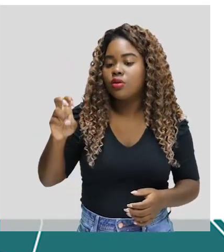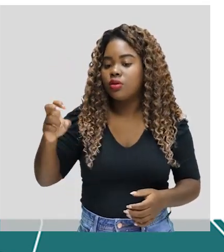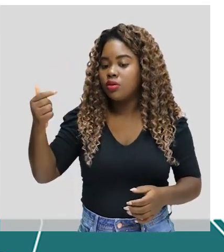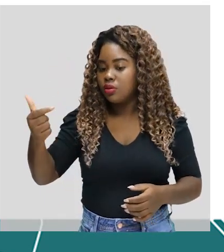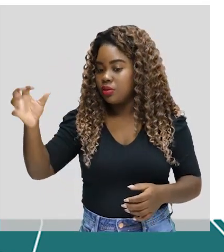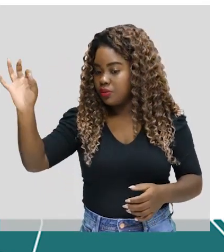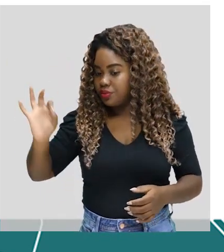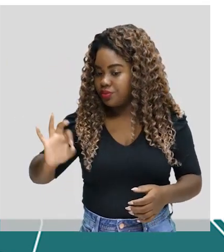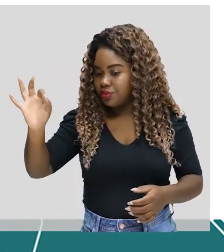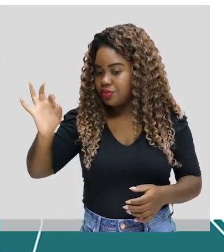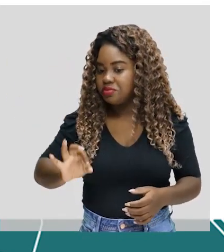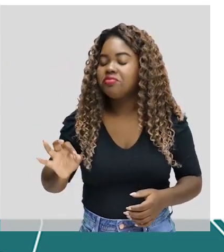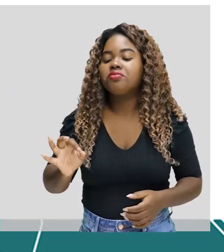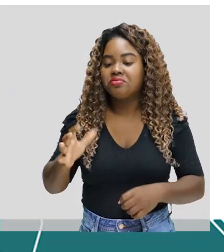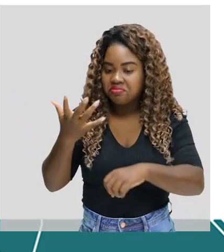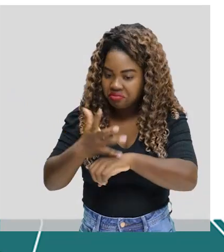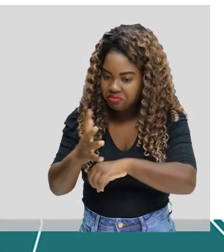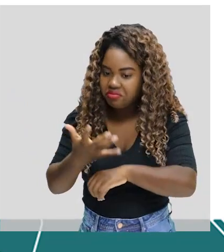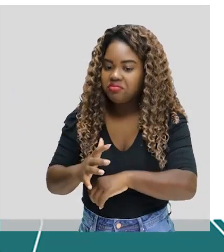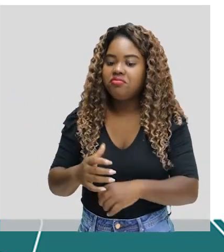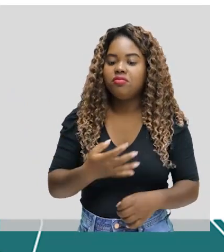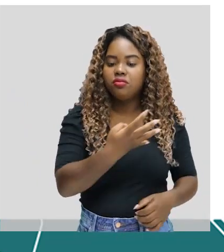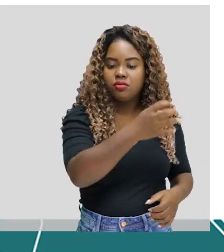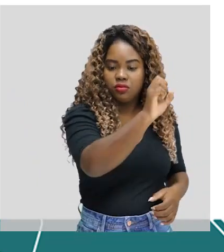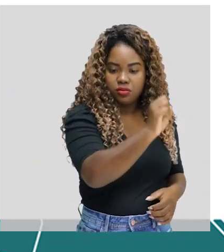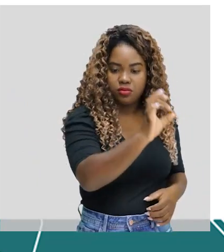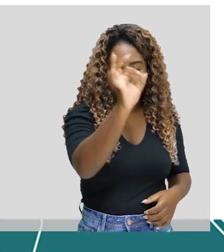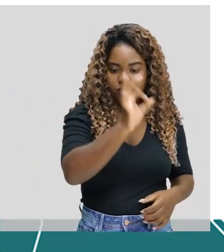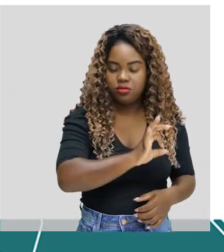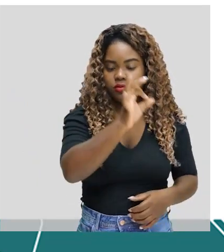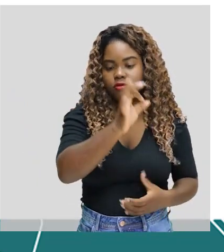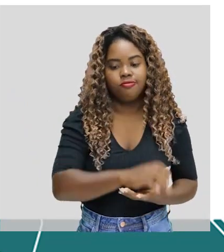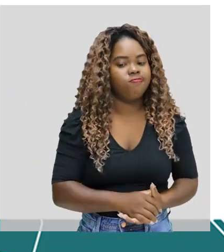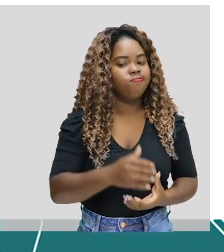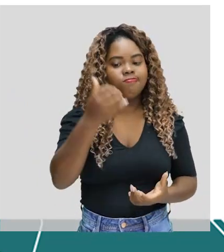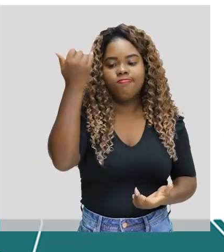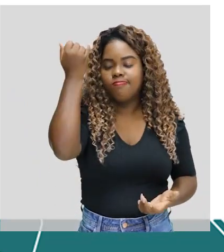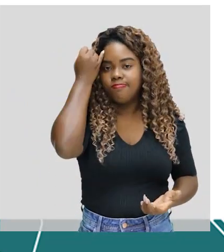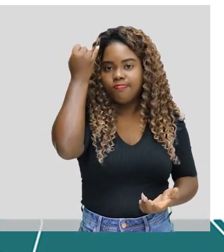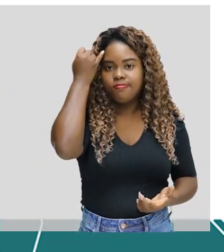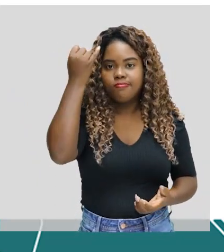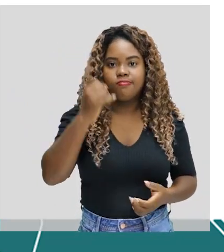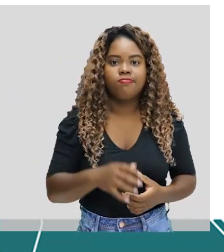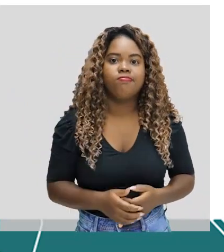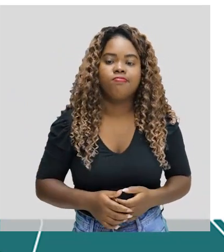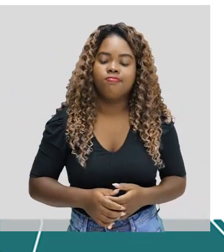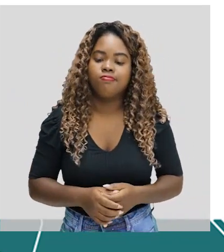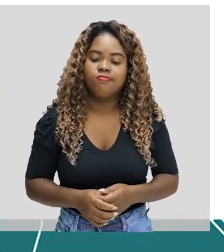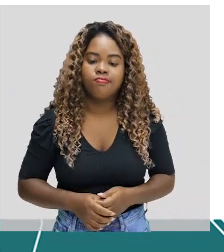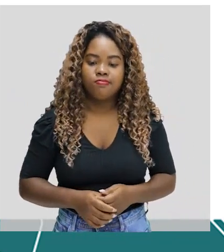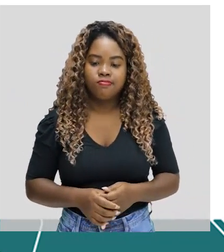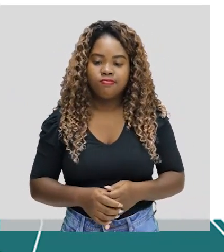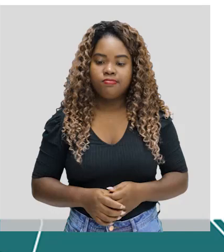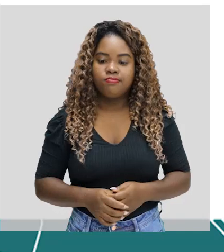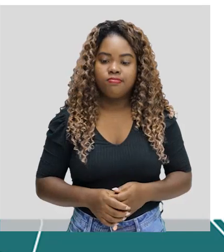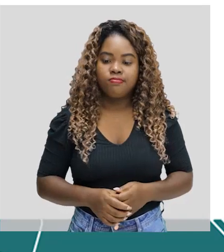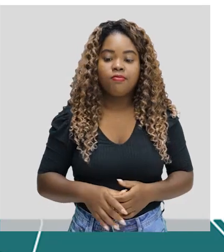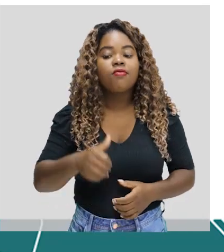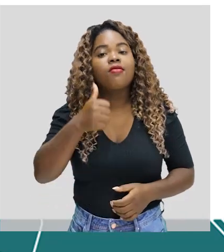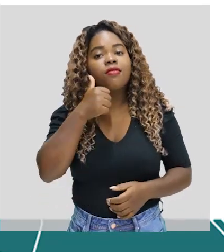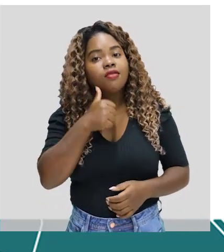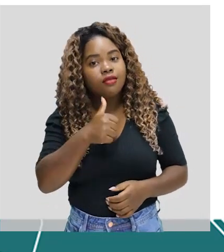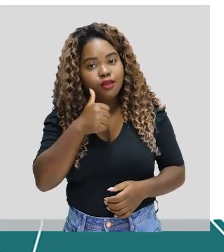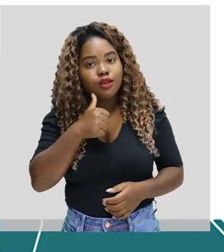% das mulheres são ativas, enquanto 48% são sedentárias, quase metade. As